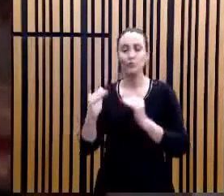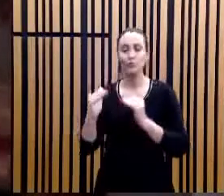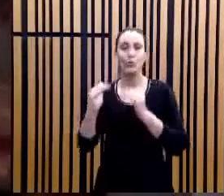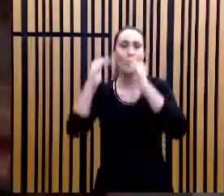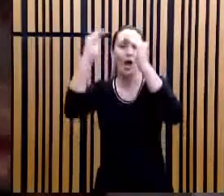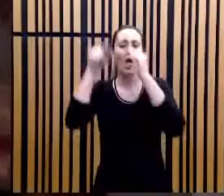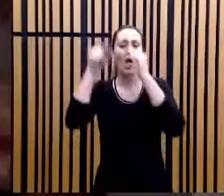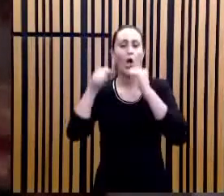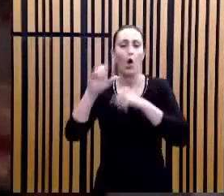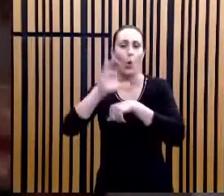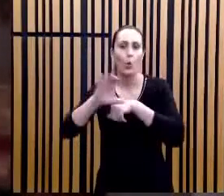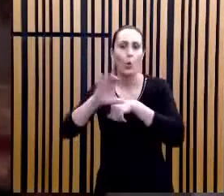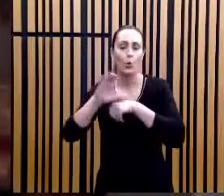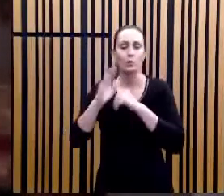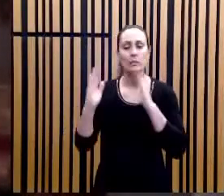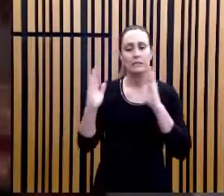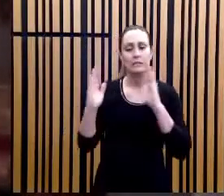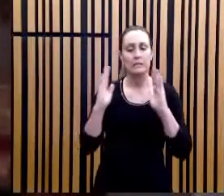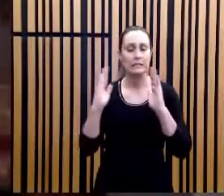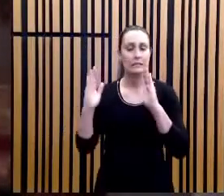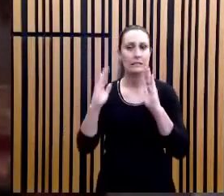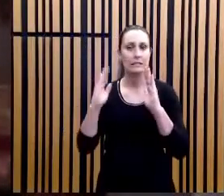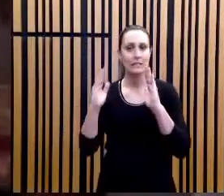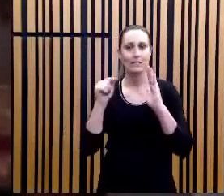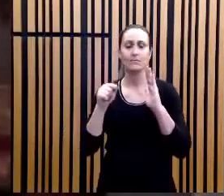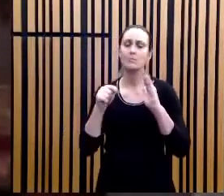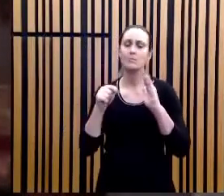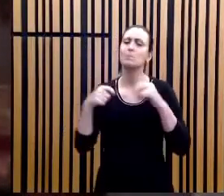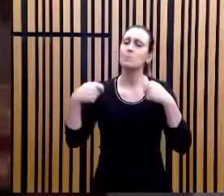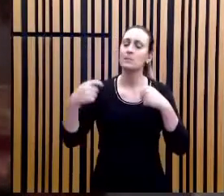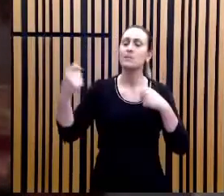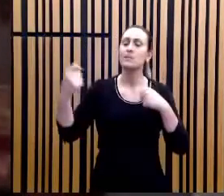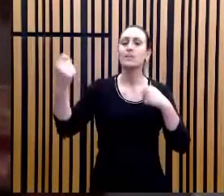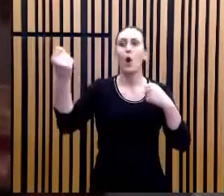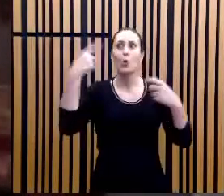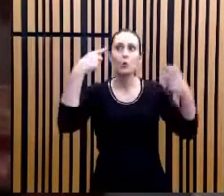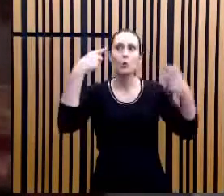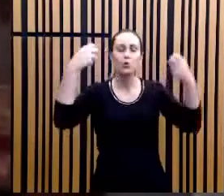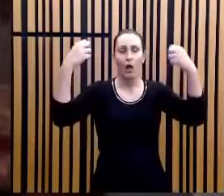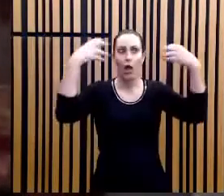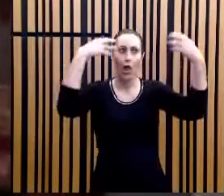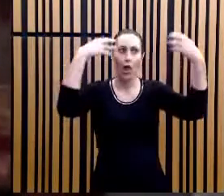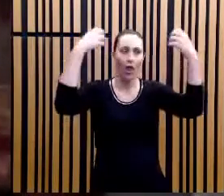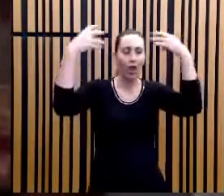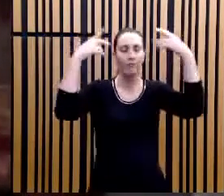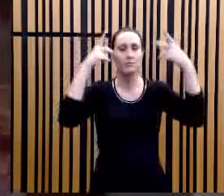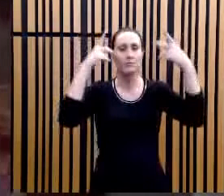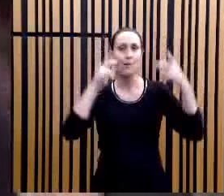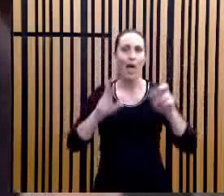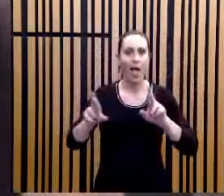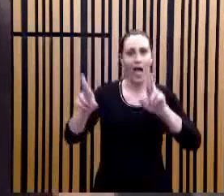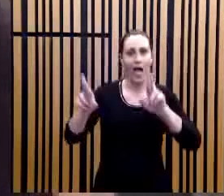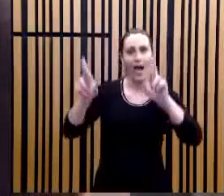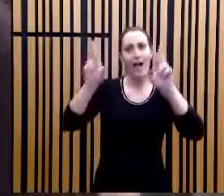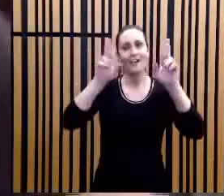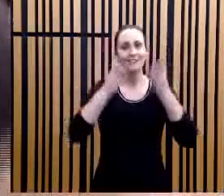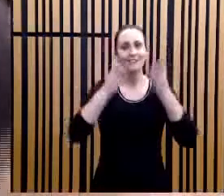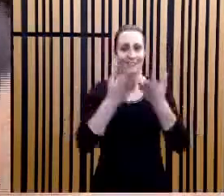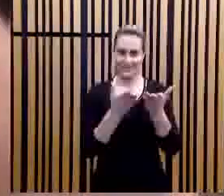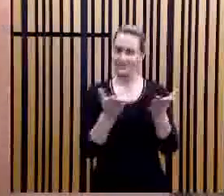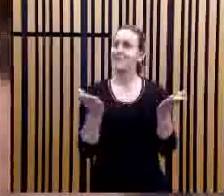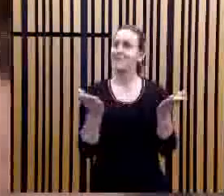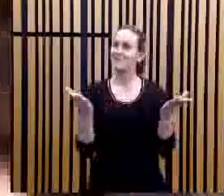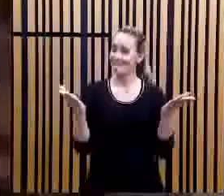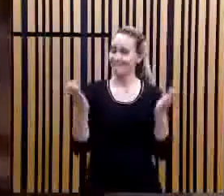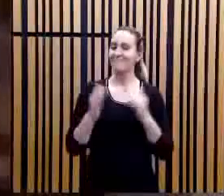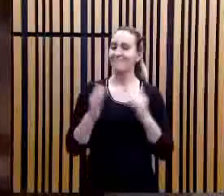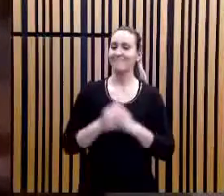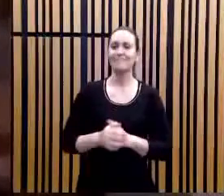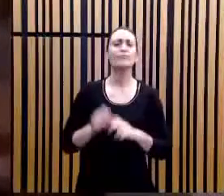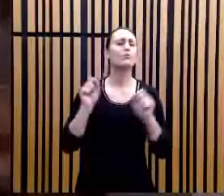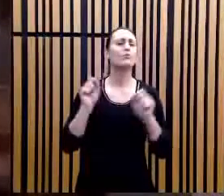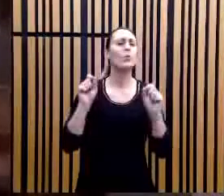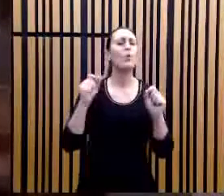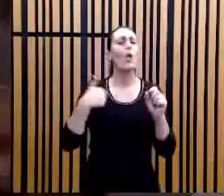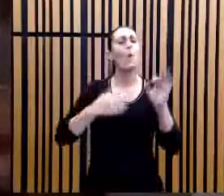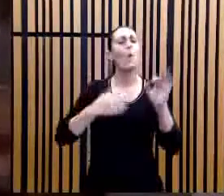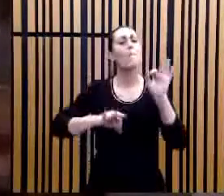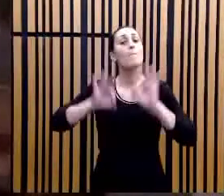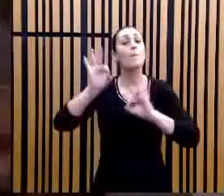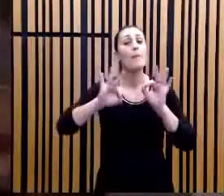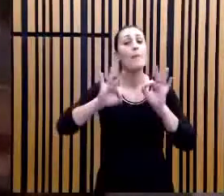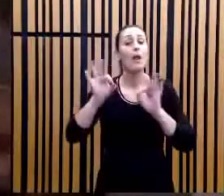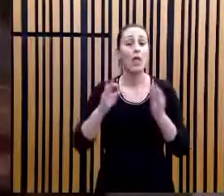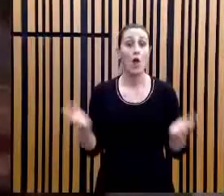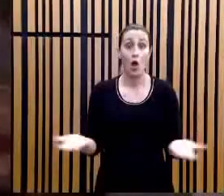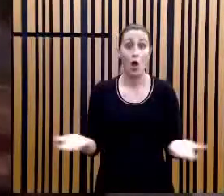a gente tem que fazer, gente tem que jogar um pouco de luz, um pouco de esperança nesse público. O que eu preparei para vocês hoje,